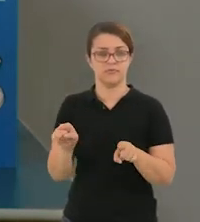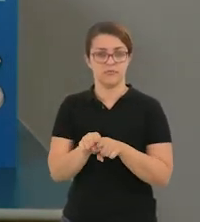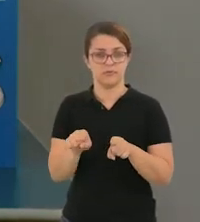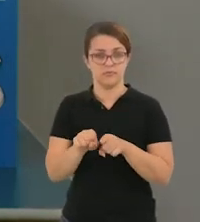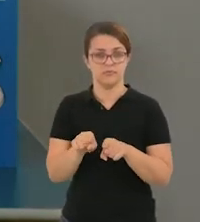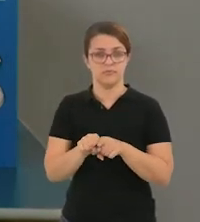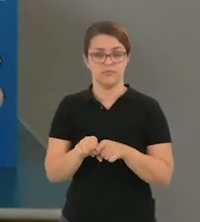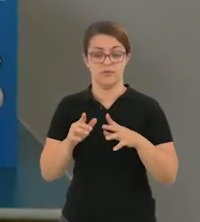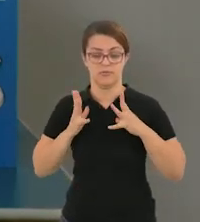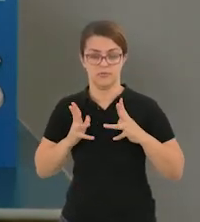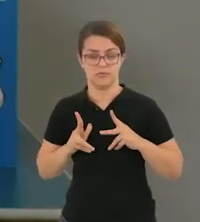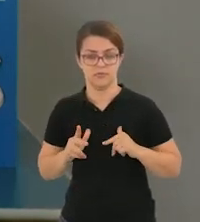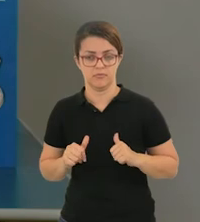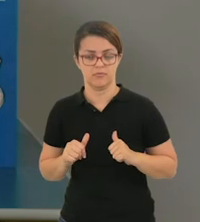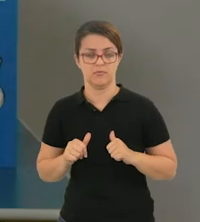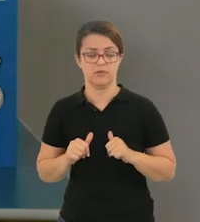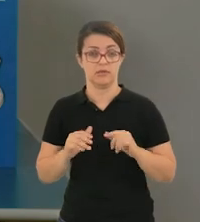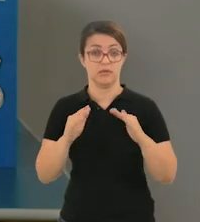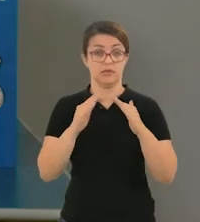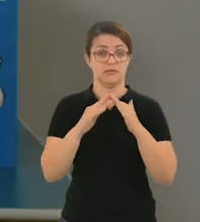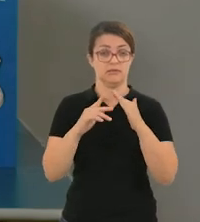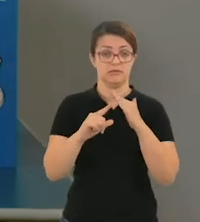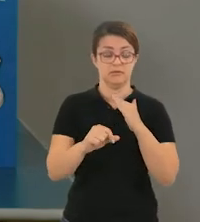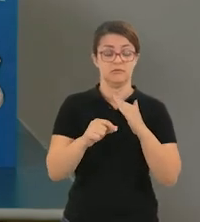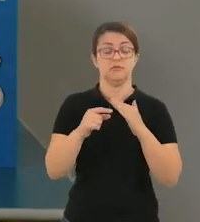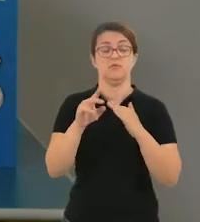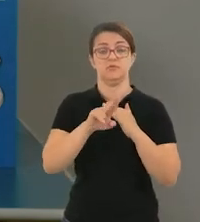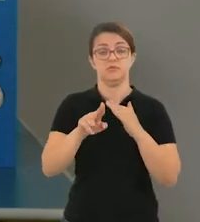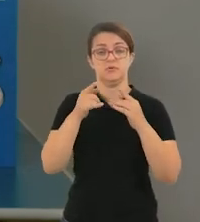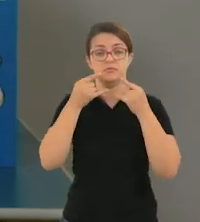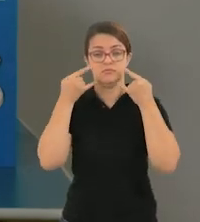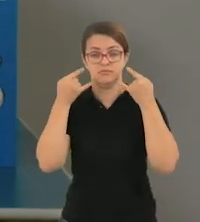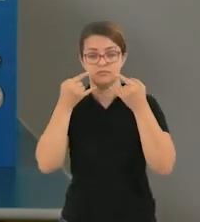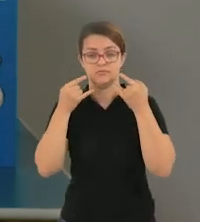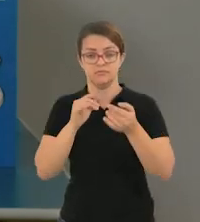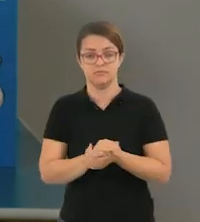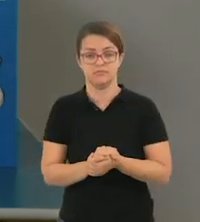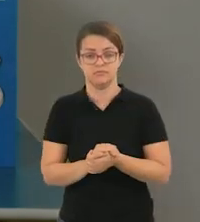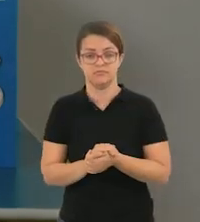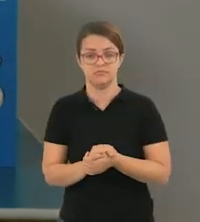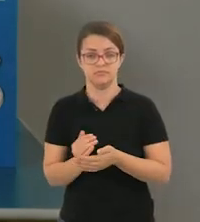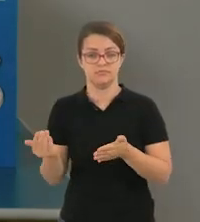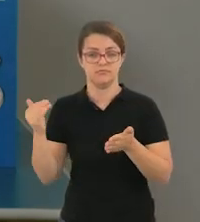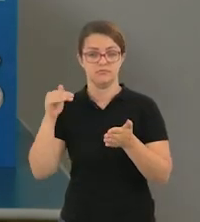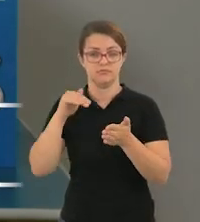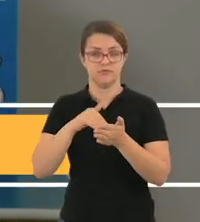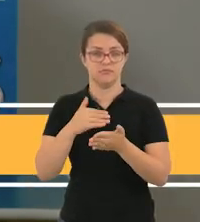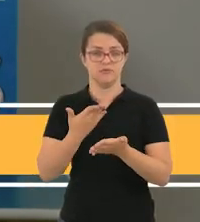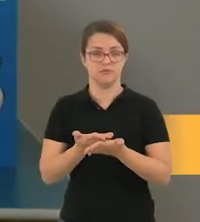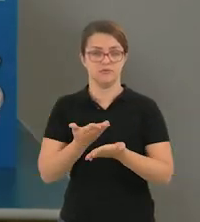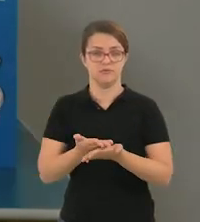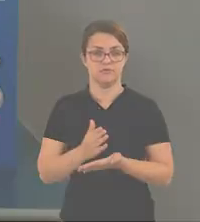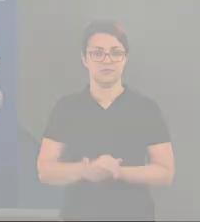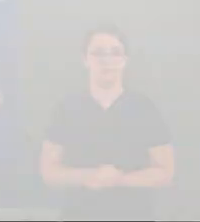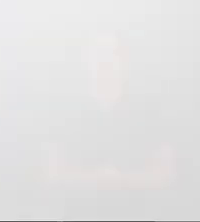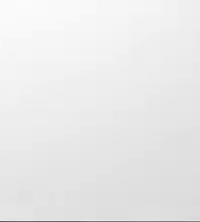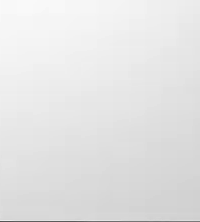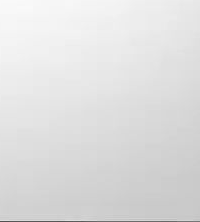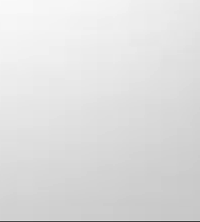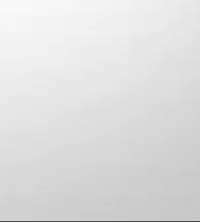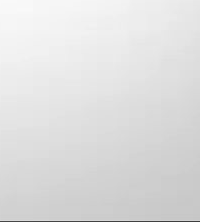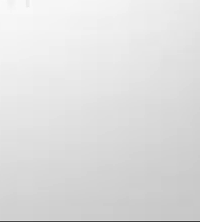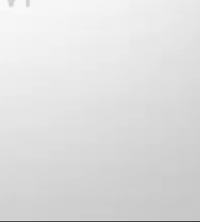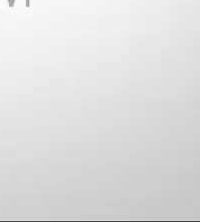Também não esqueçam de manter a sua higiene. Se for sair de casa, utilizar a máscara. É isso aí. Aguardo vocês. Até a próxima!